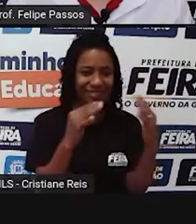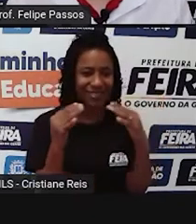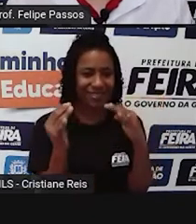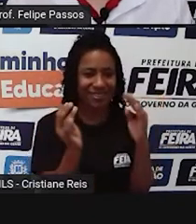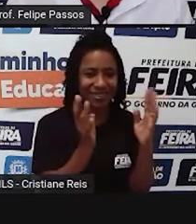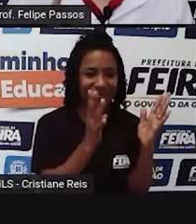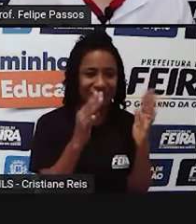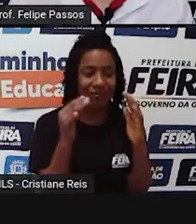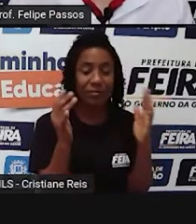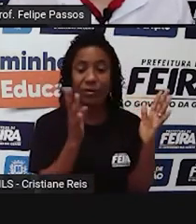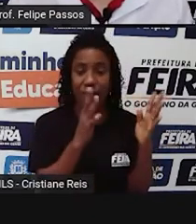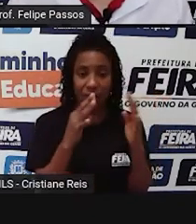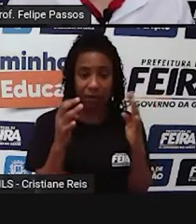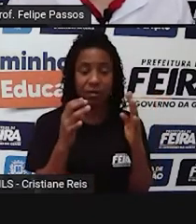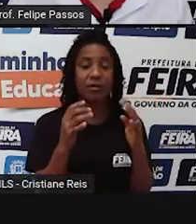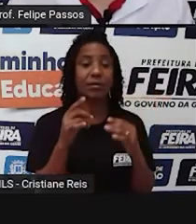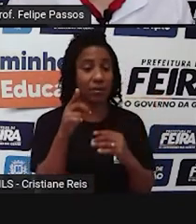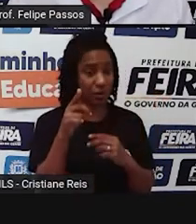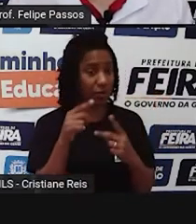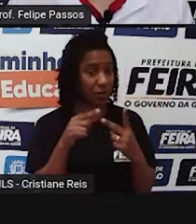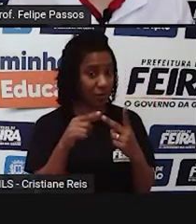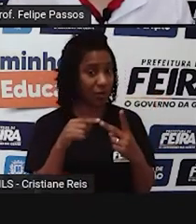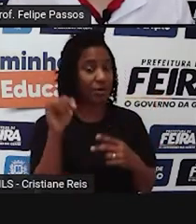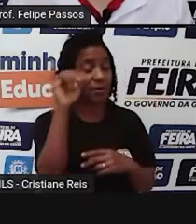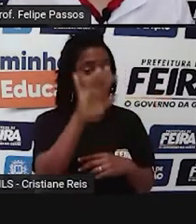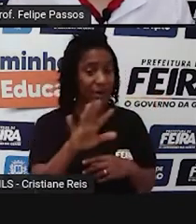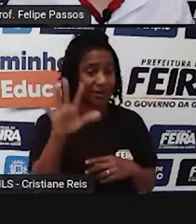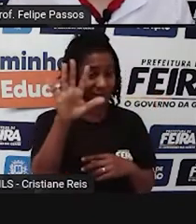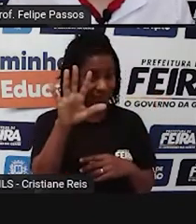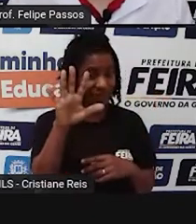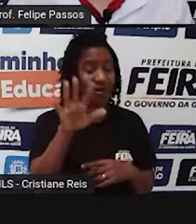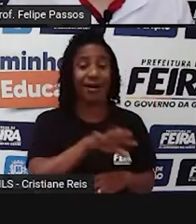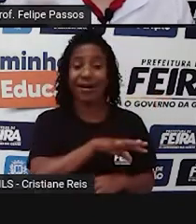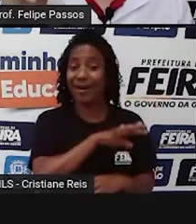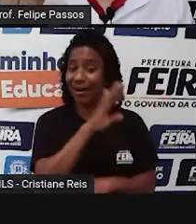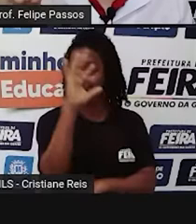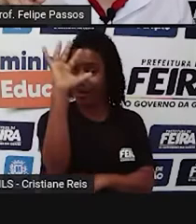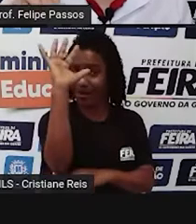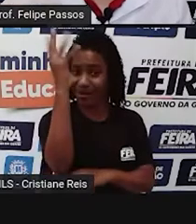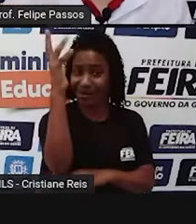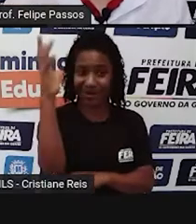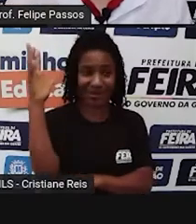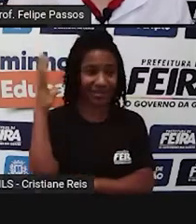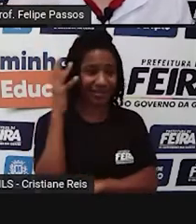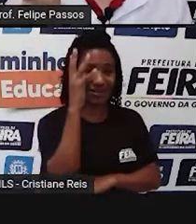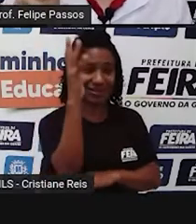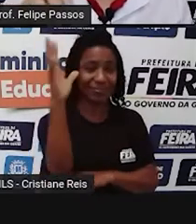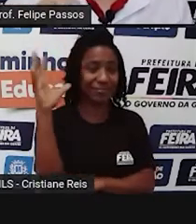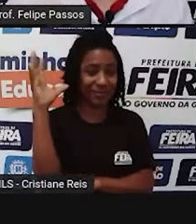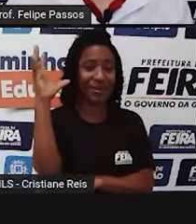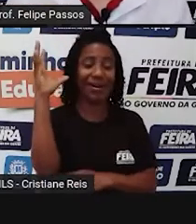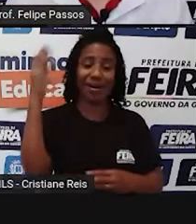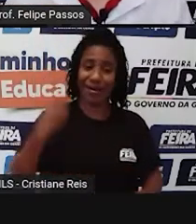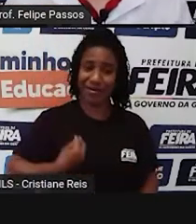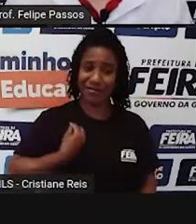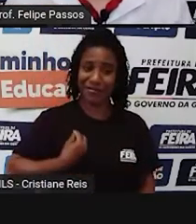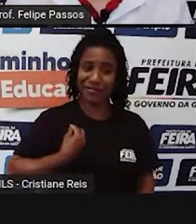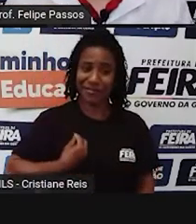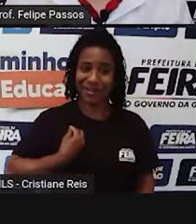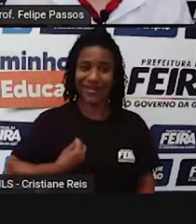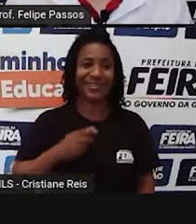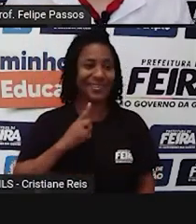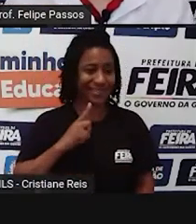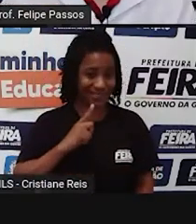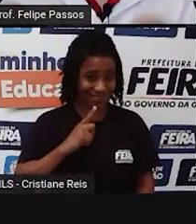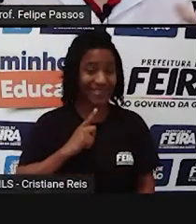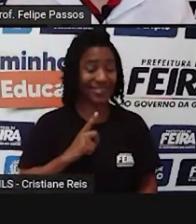do meio aí, às vezes a gente não pensa nisso, mas as plantas são seres vivos, né? Então, qual é o meio, qual é o ambiente que essas plantas aí